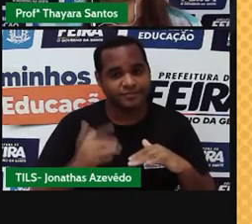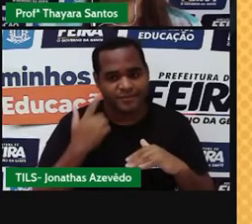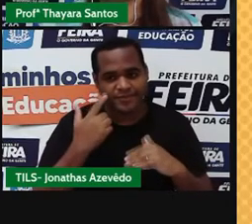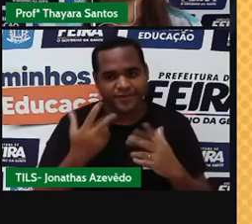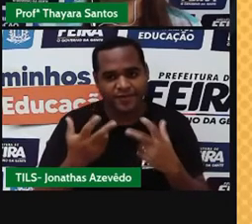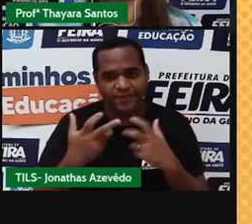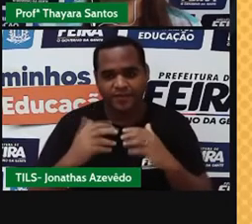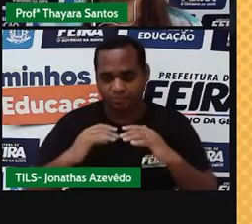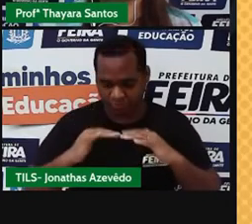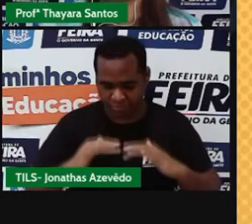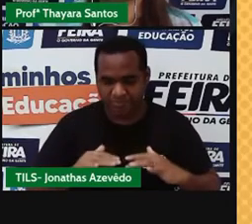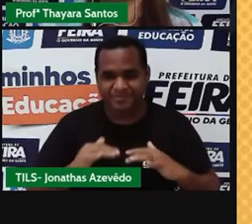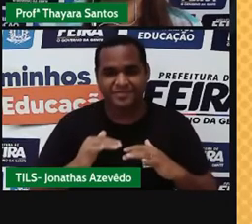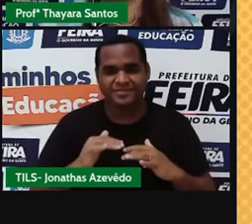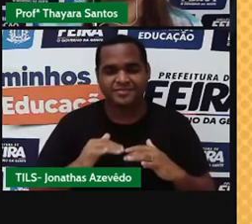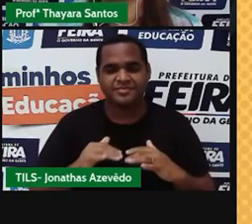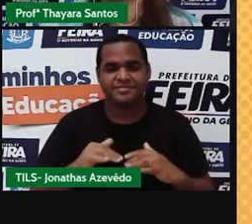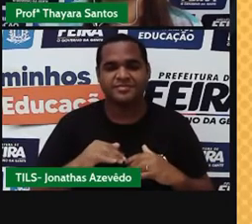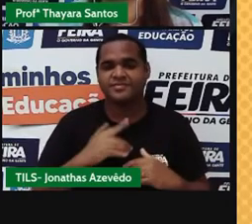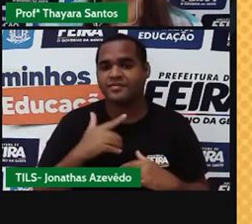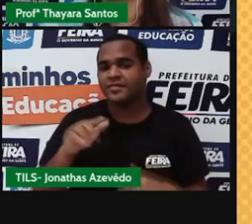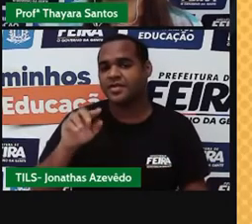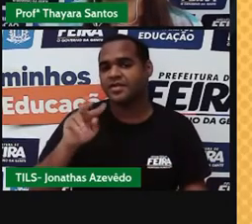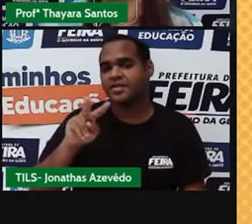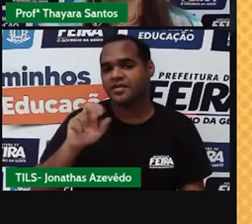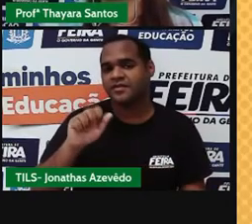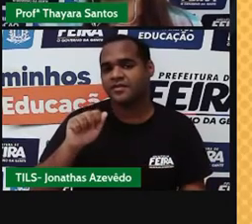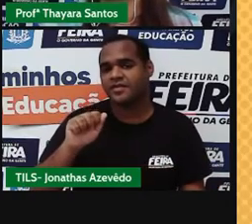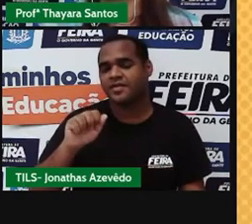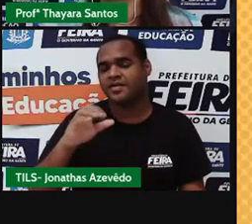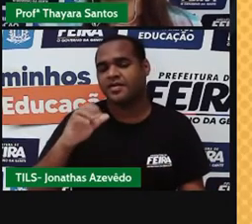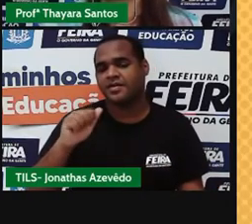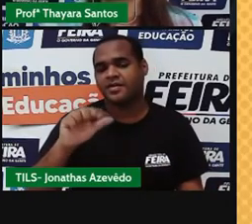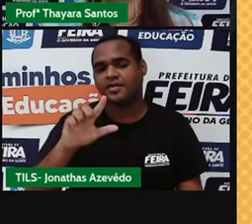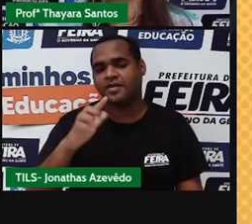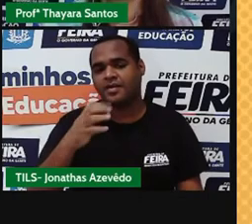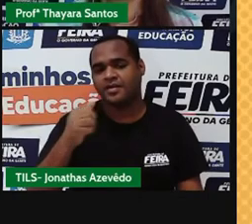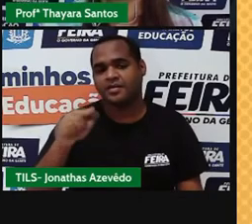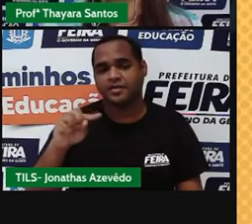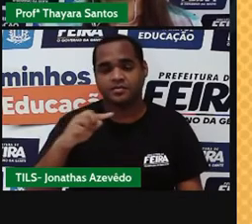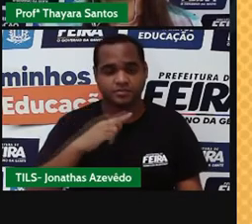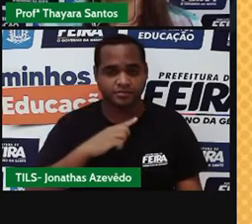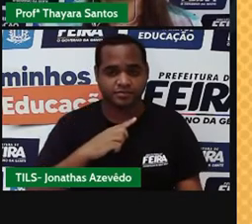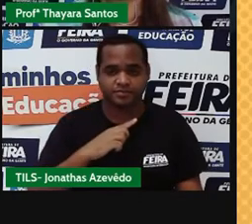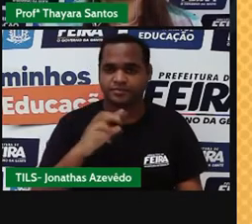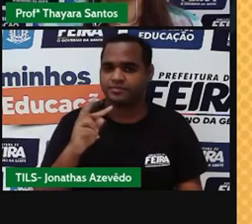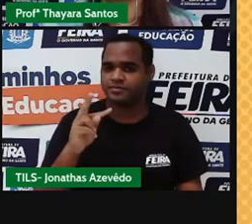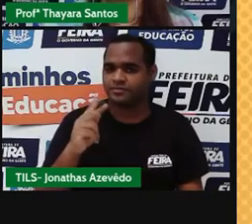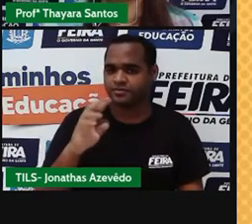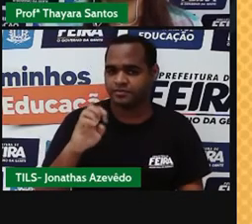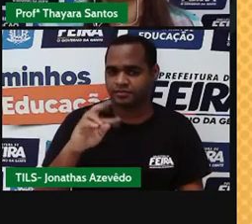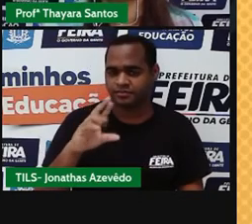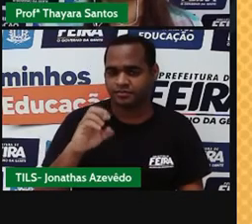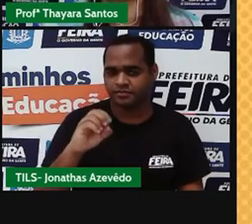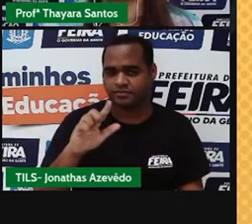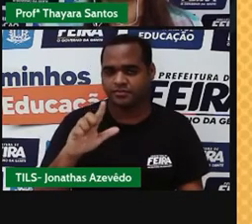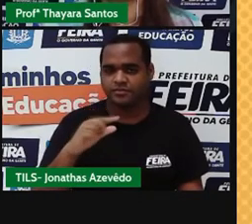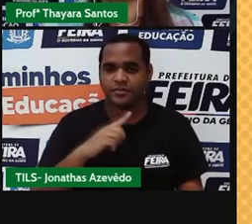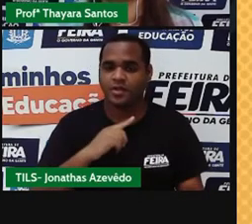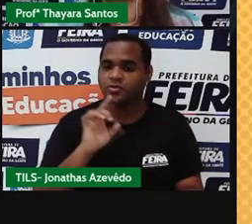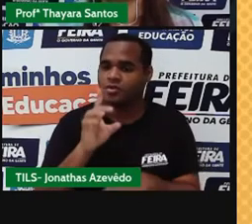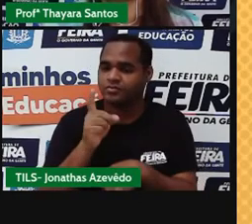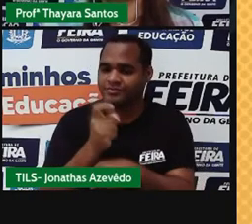repouso. A levigação já é uma técnica utilizada para a separação de misturas heterogêneas entre sólidos.